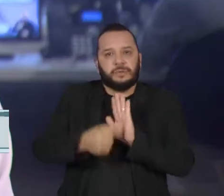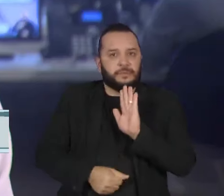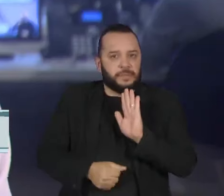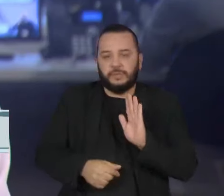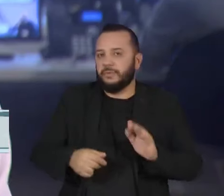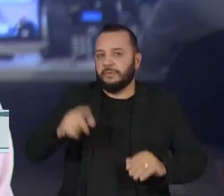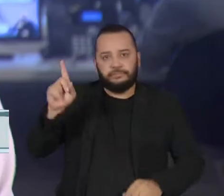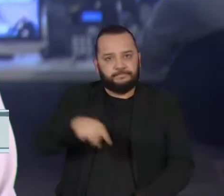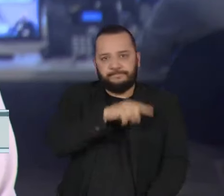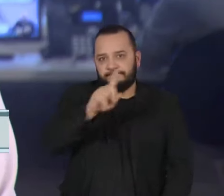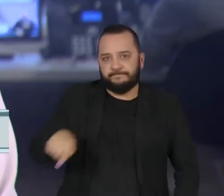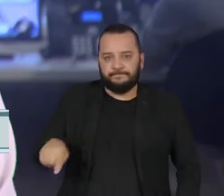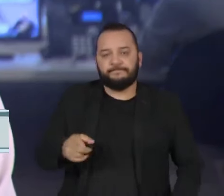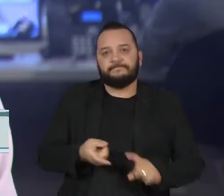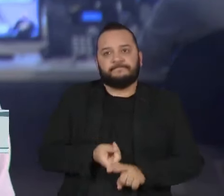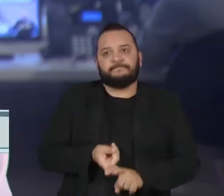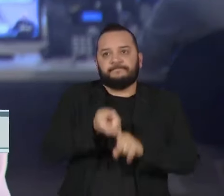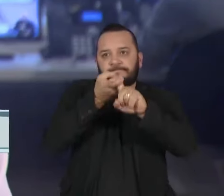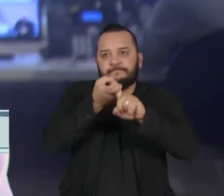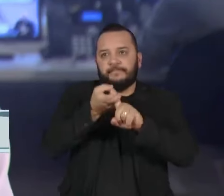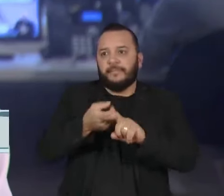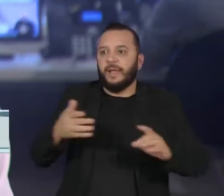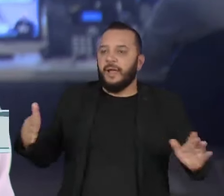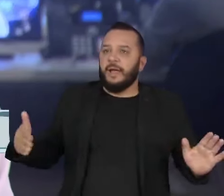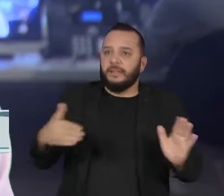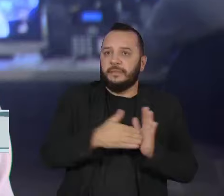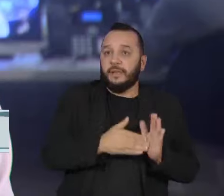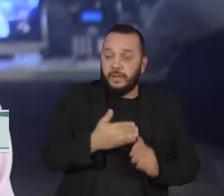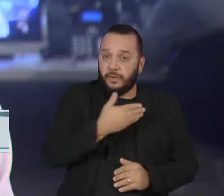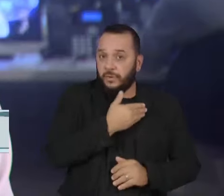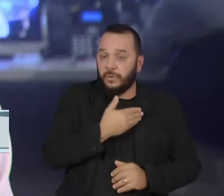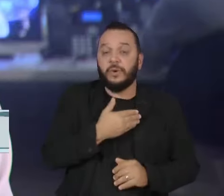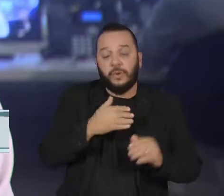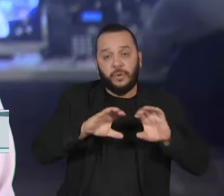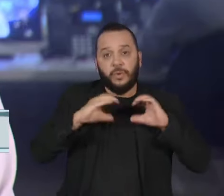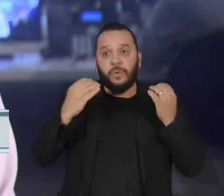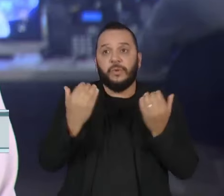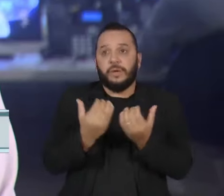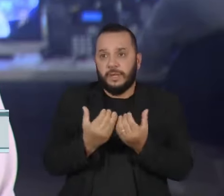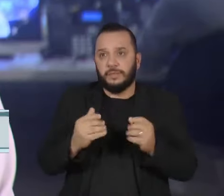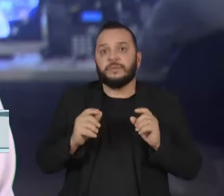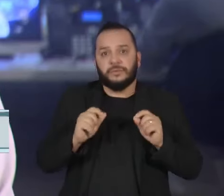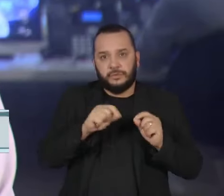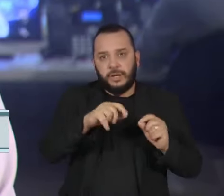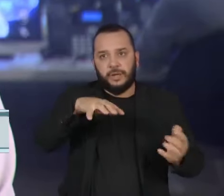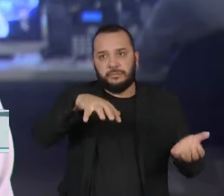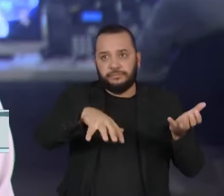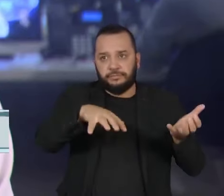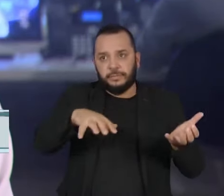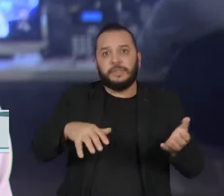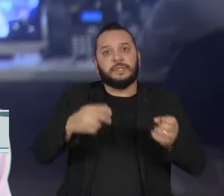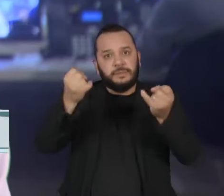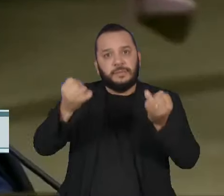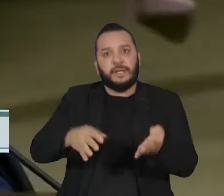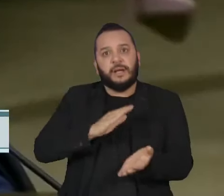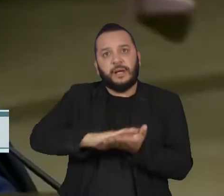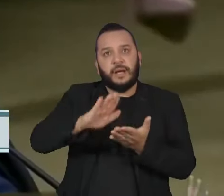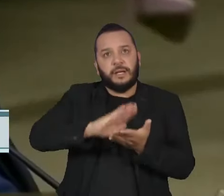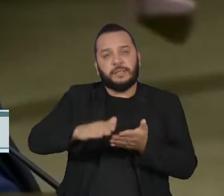O pagamento ficará suspenso até que o Congresso crie medidas para garantir a transparência do uso dos recursos.